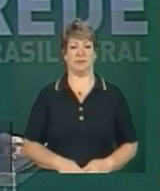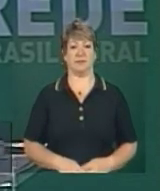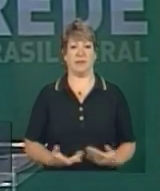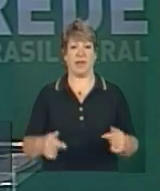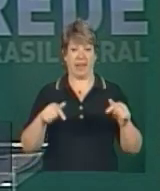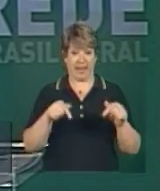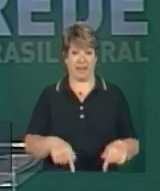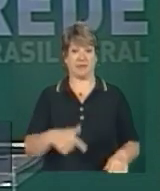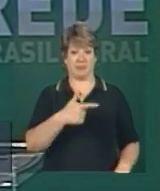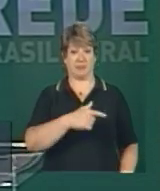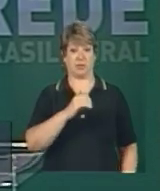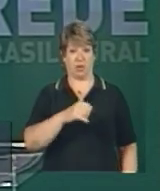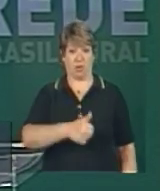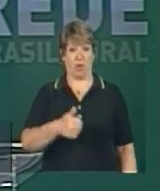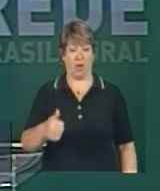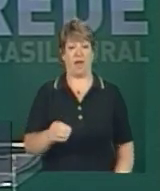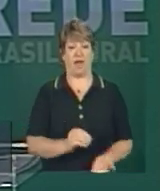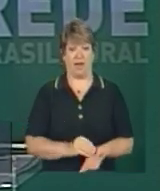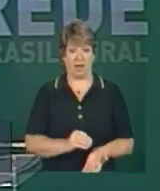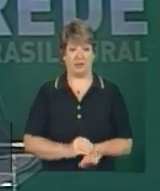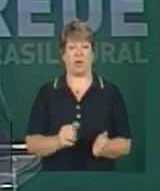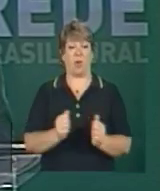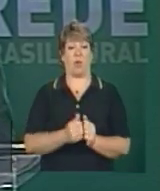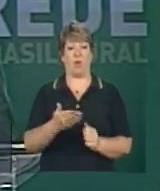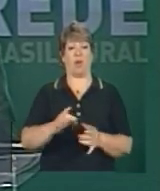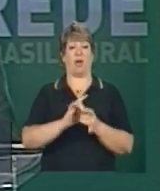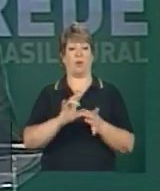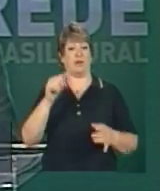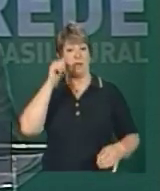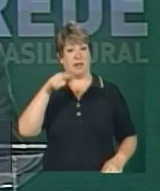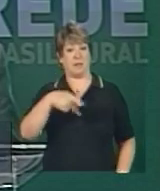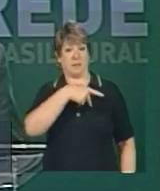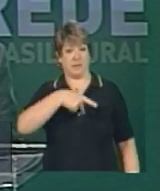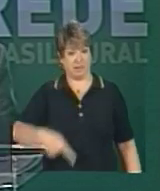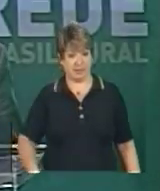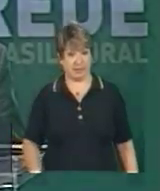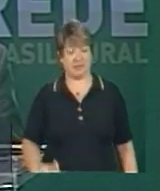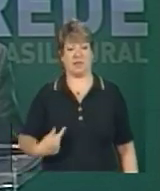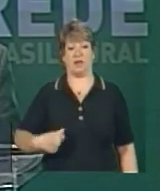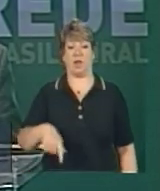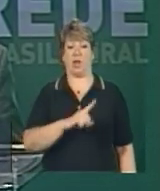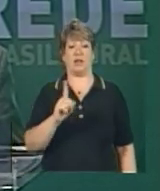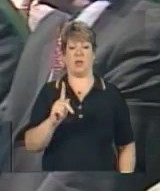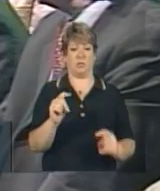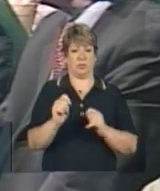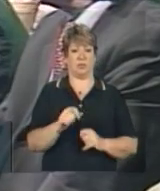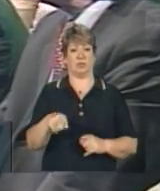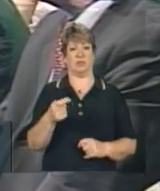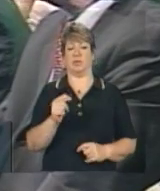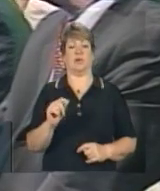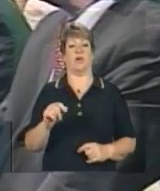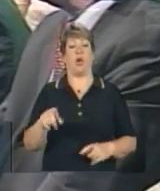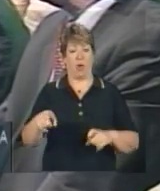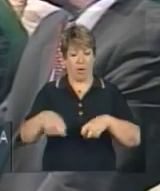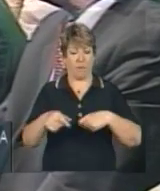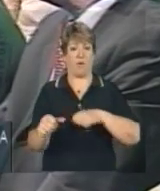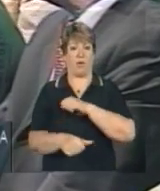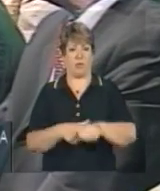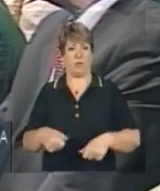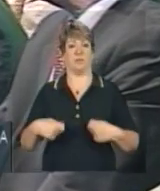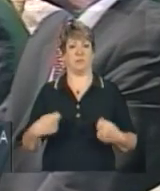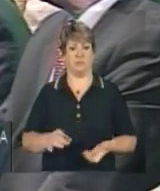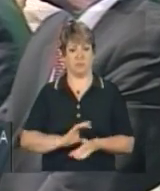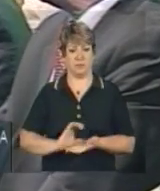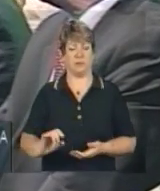ano ainda, com autorização da presidenta, não contingenciamos os recursos para fins de reforma agrária e obtivemos,